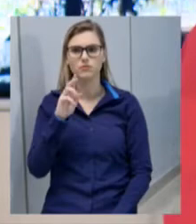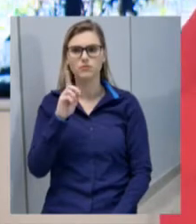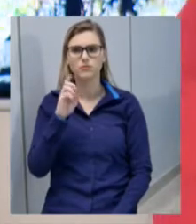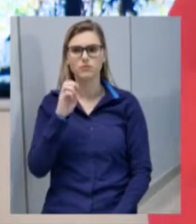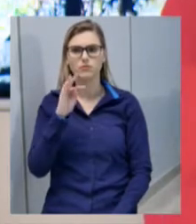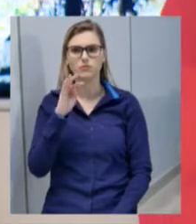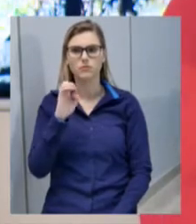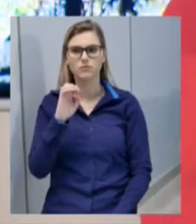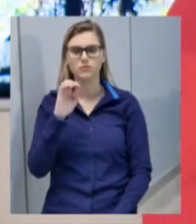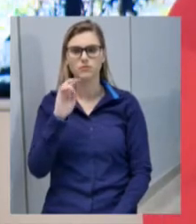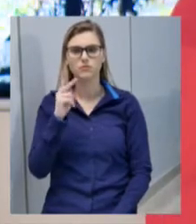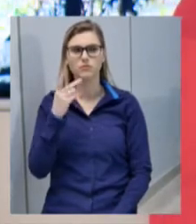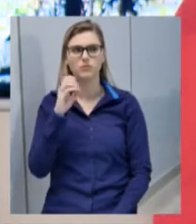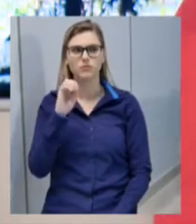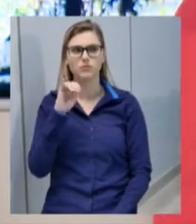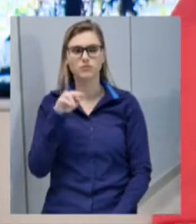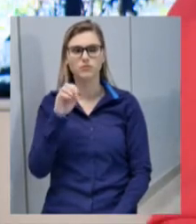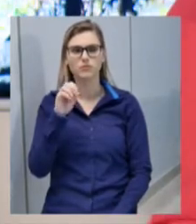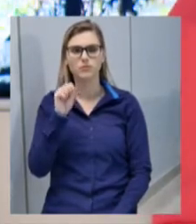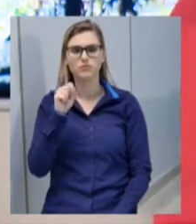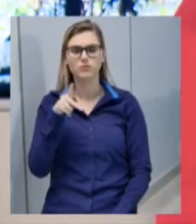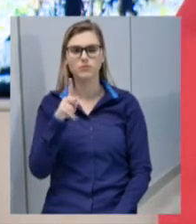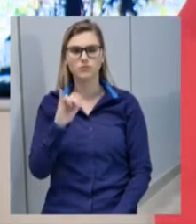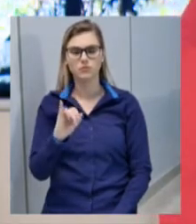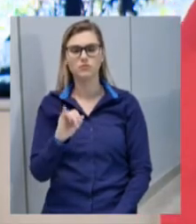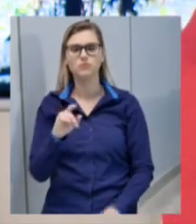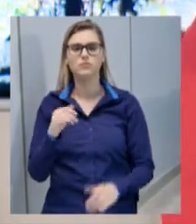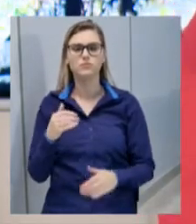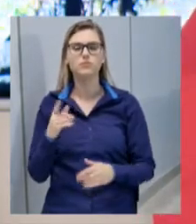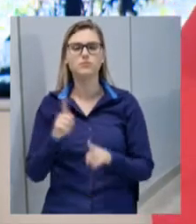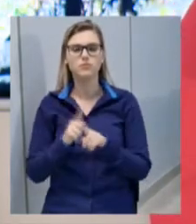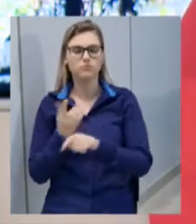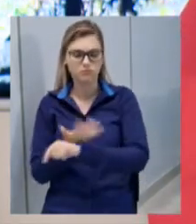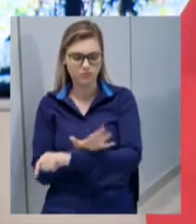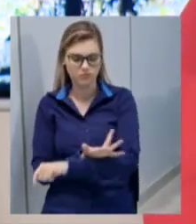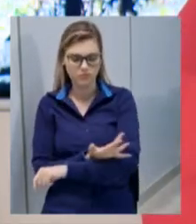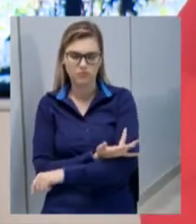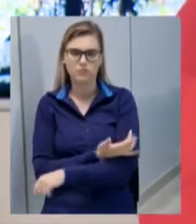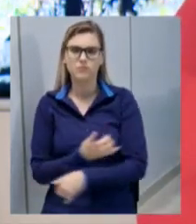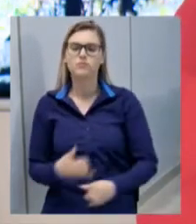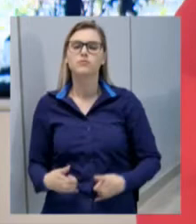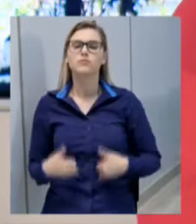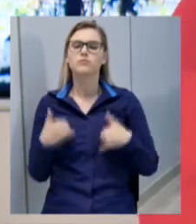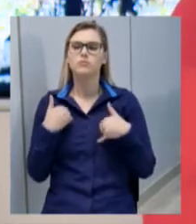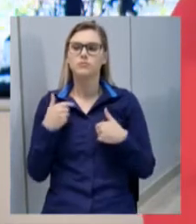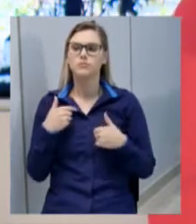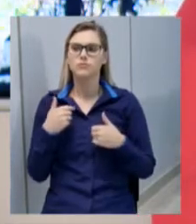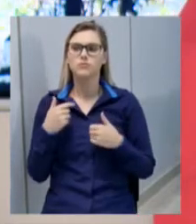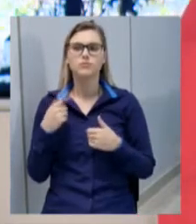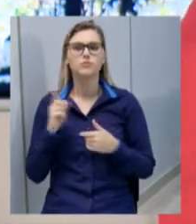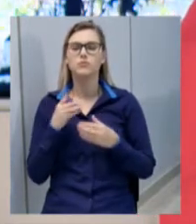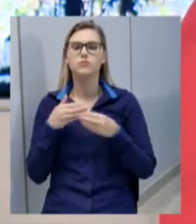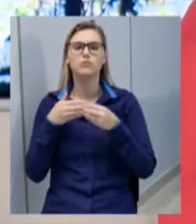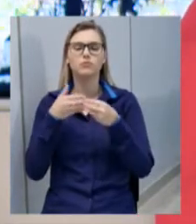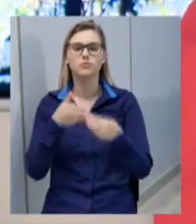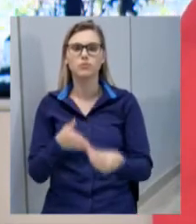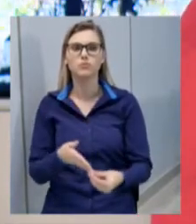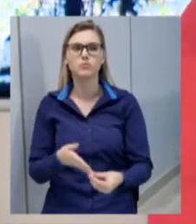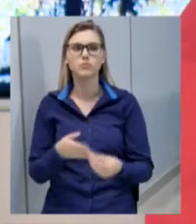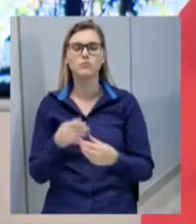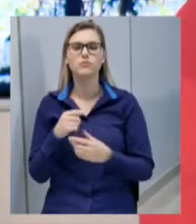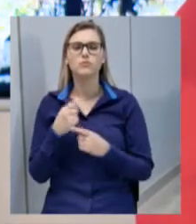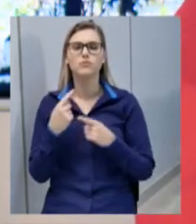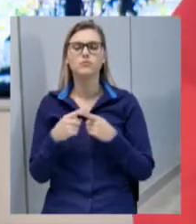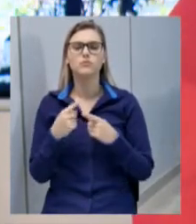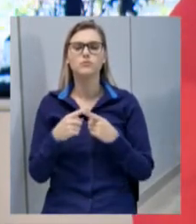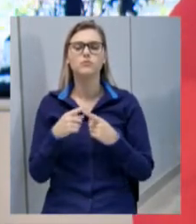Também emocionada, mas orgulhosa, acompanhei, não pude estar presente, porque tínhamos, no último final de semana, o terceiro